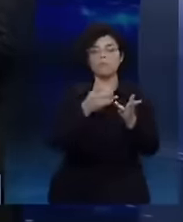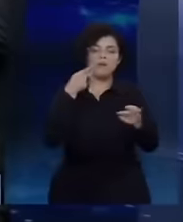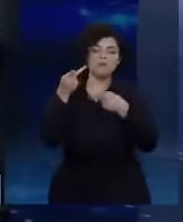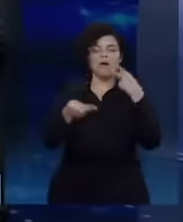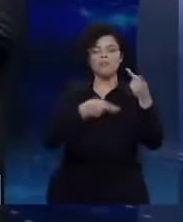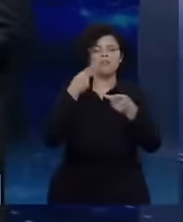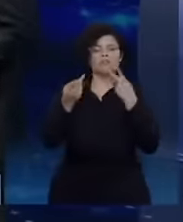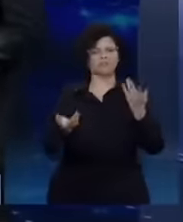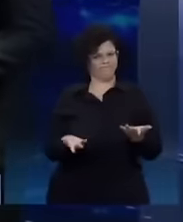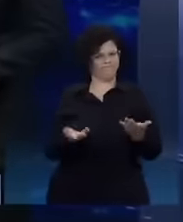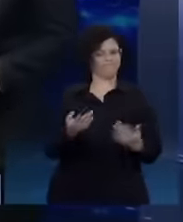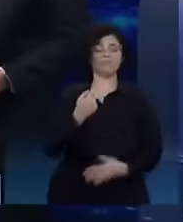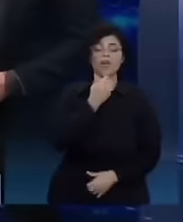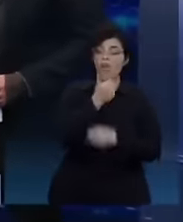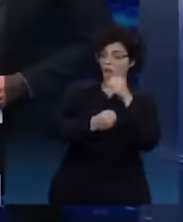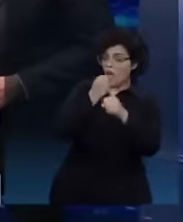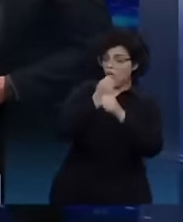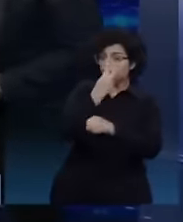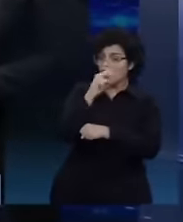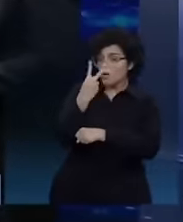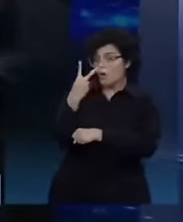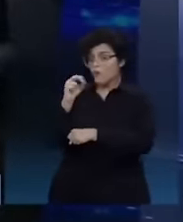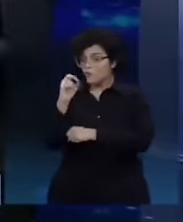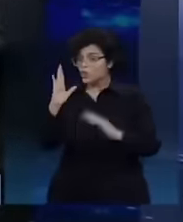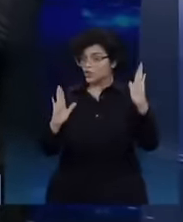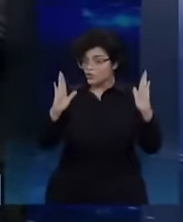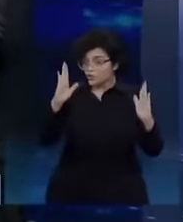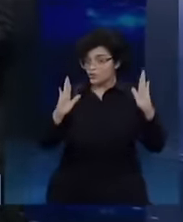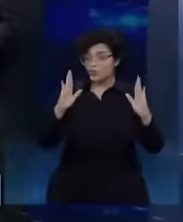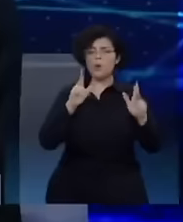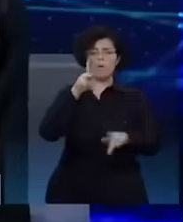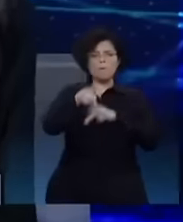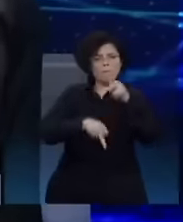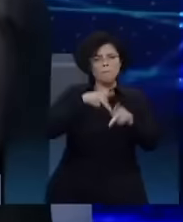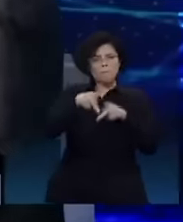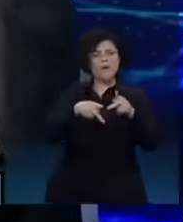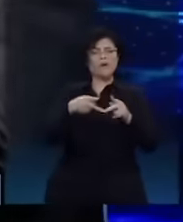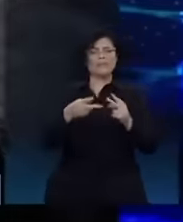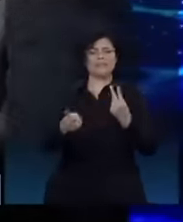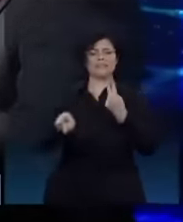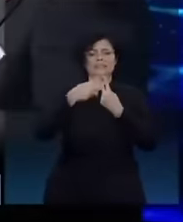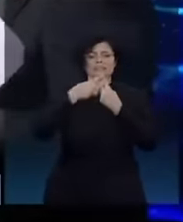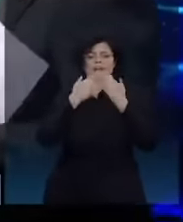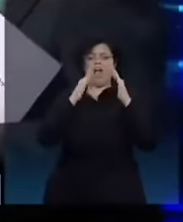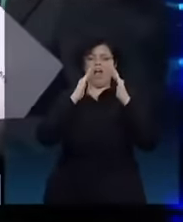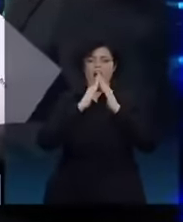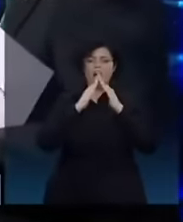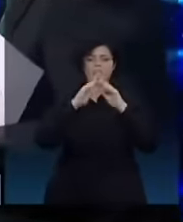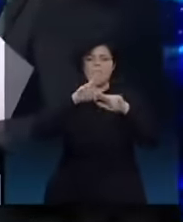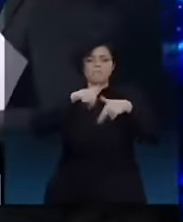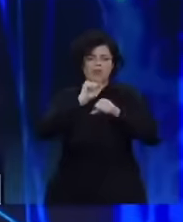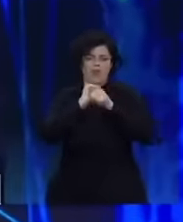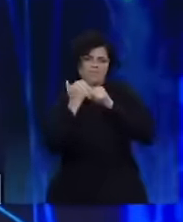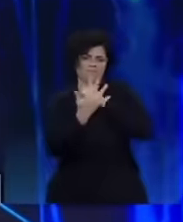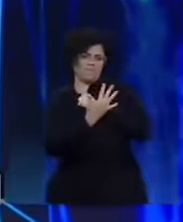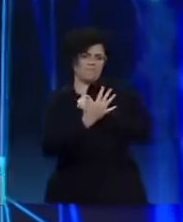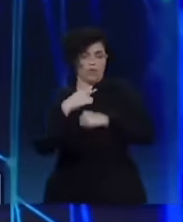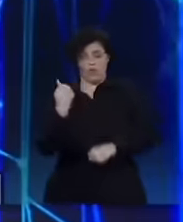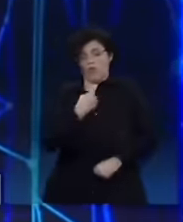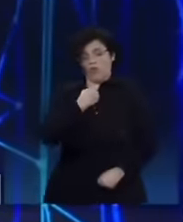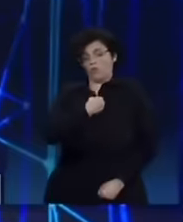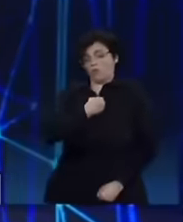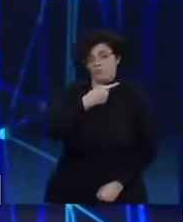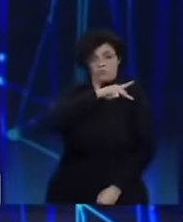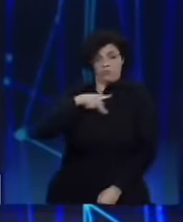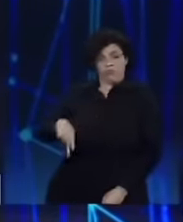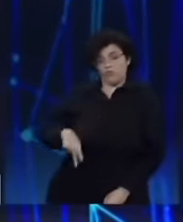durante o ano 2020, quando o povo foi obrigado a ficar em casa, não por adesão desse presidente, mas por adesão de muitos